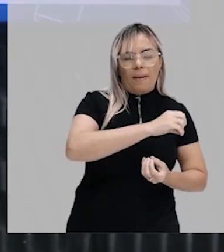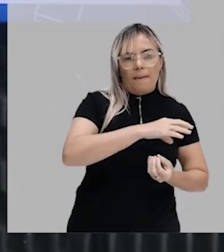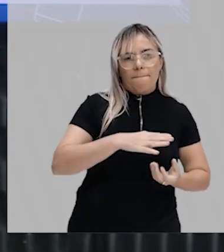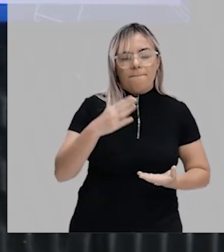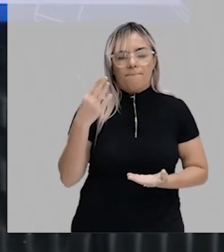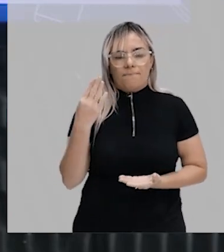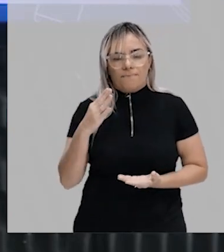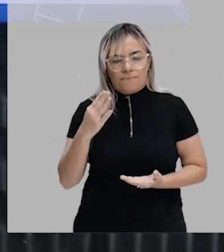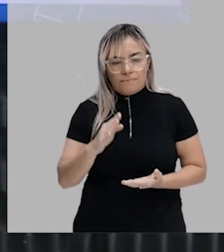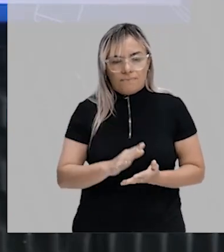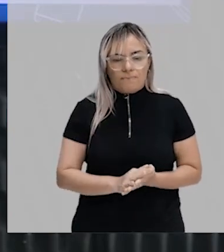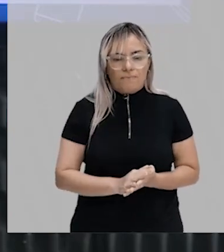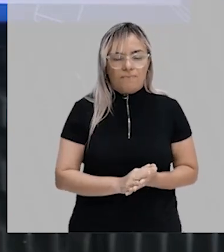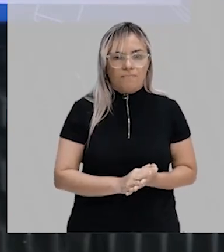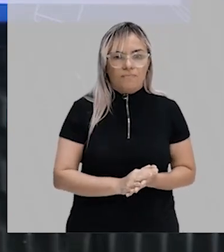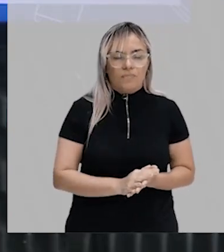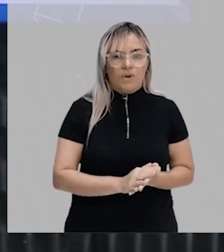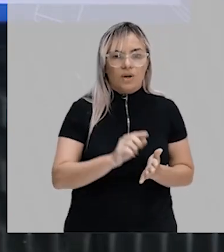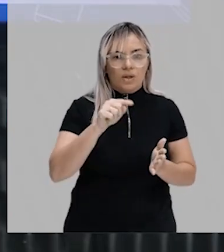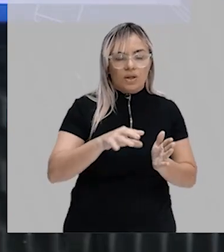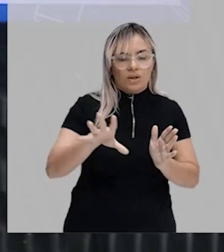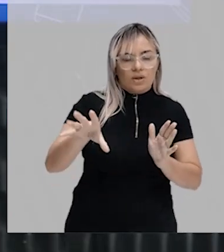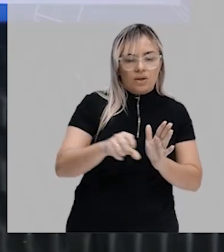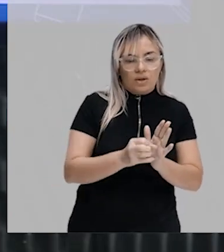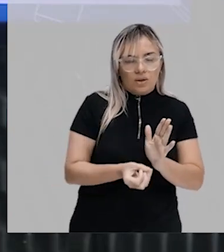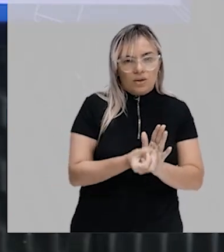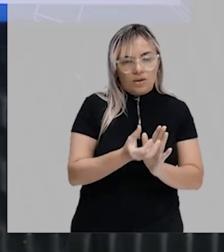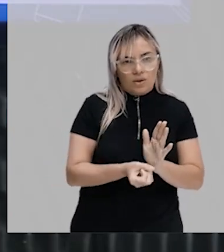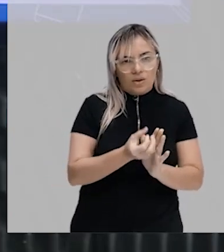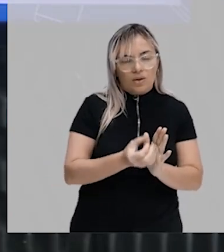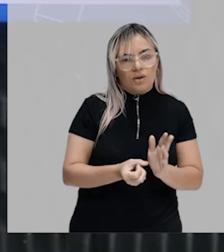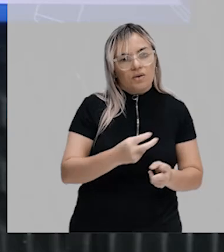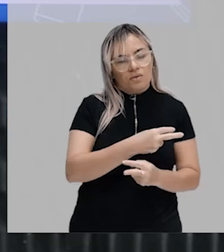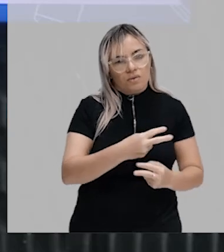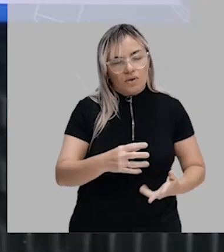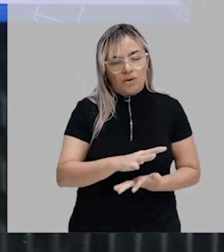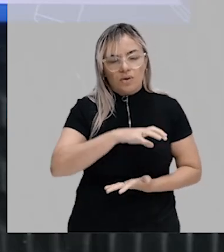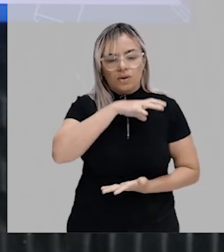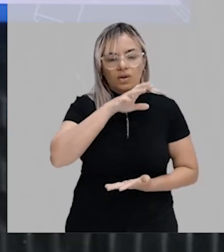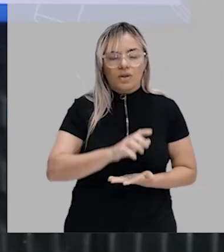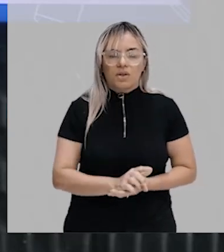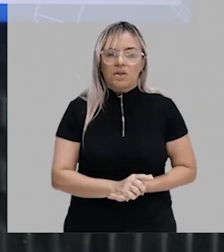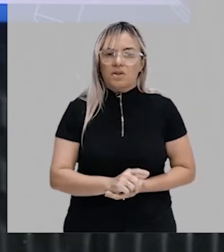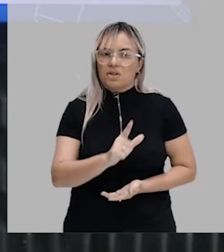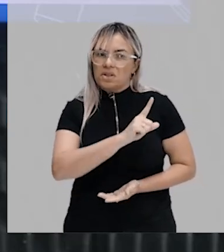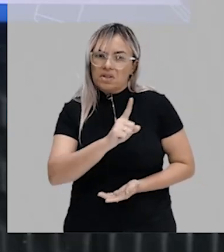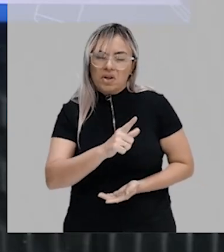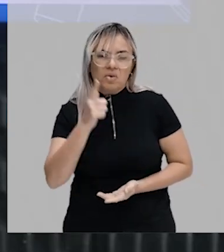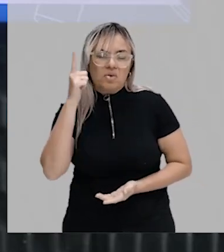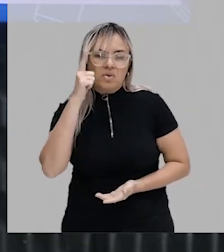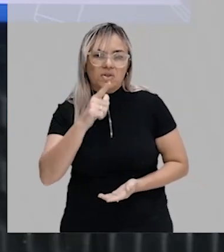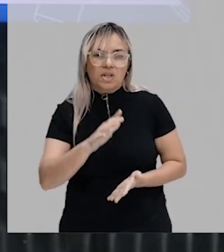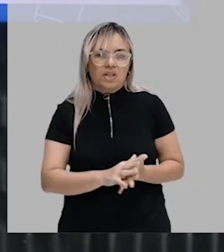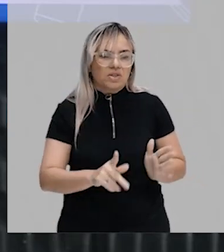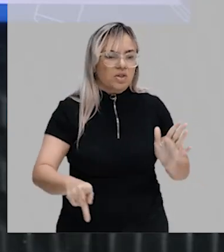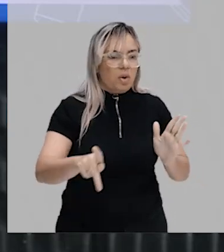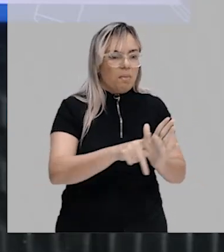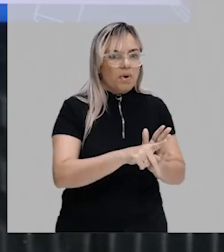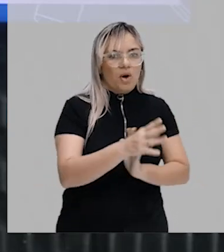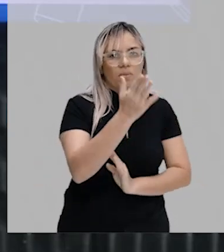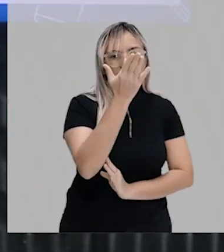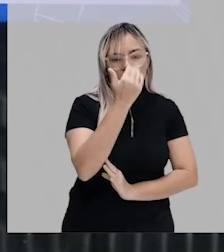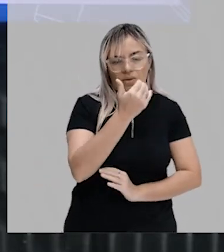heterótrofos, os animais e muitos outros indivíduos que não produzem o seu próprio alimento. Então, essas são as duas maneiras